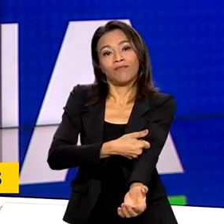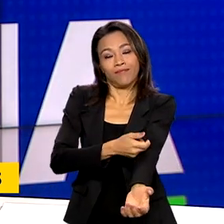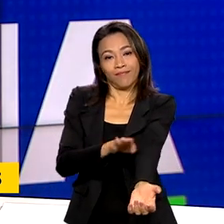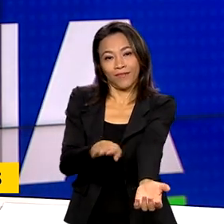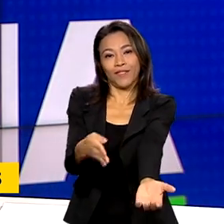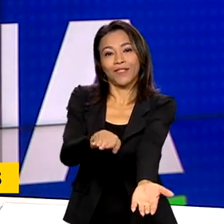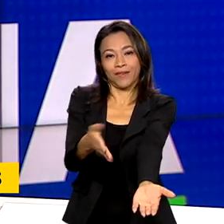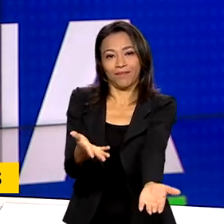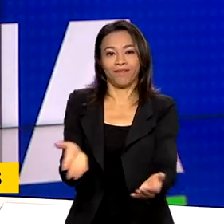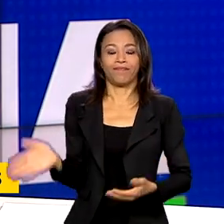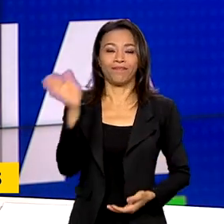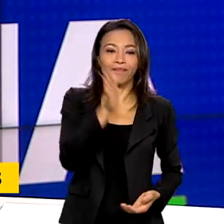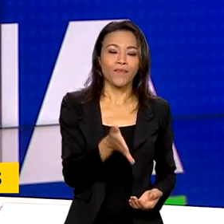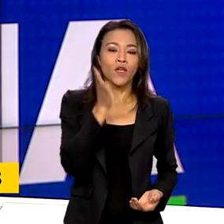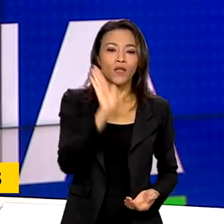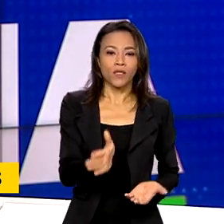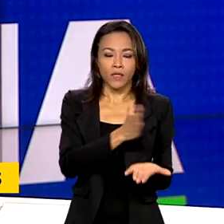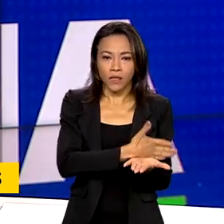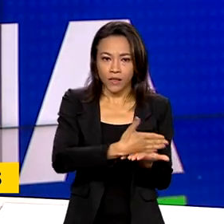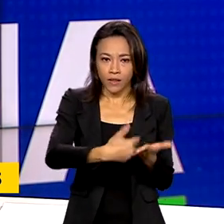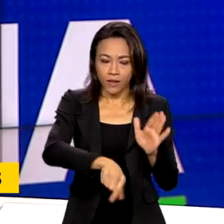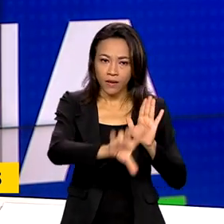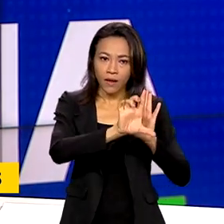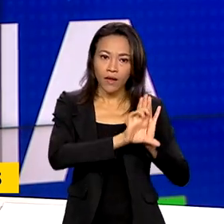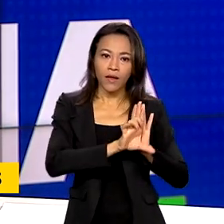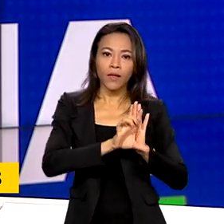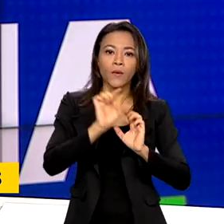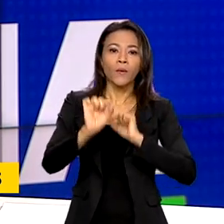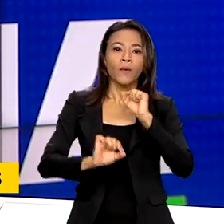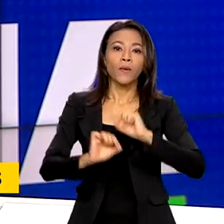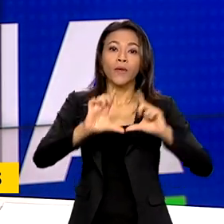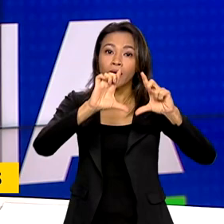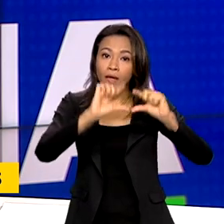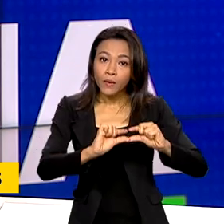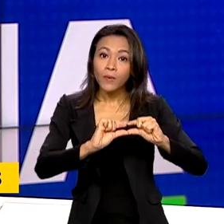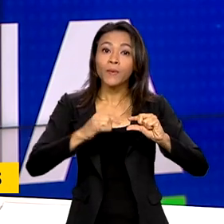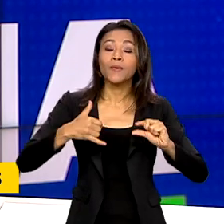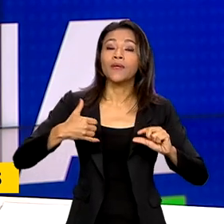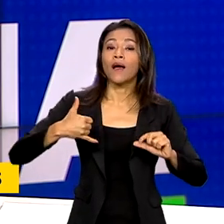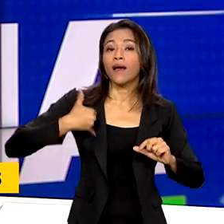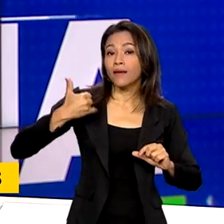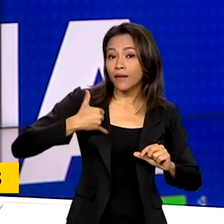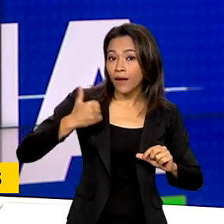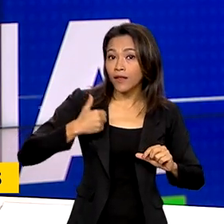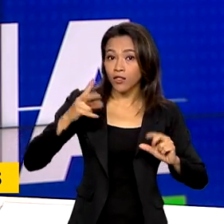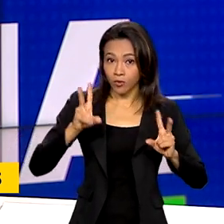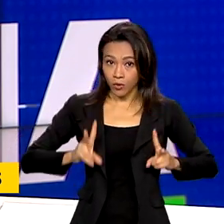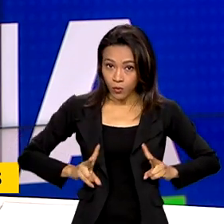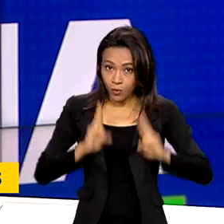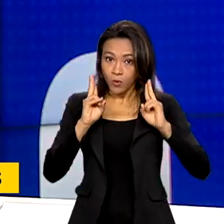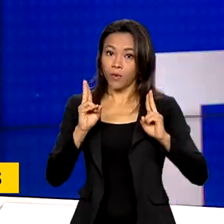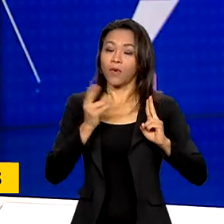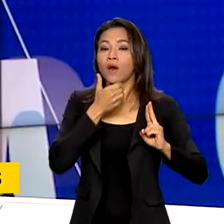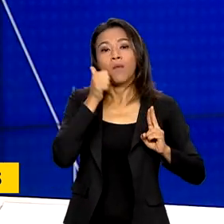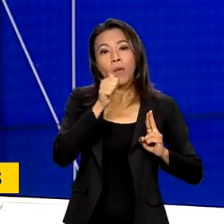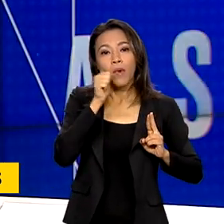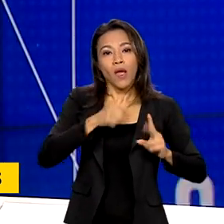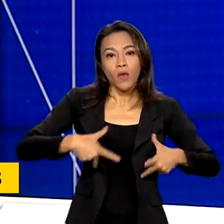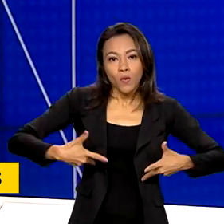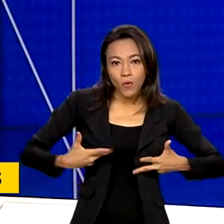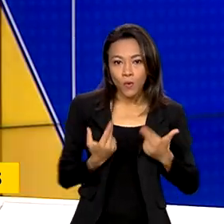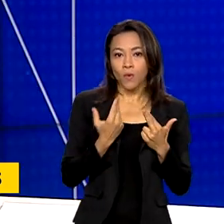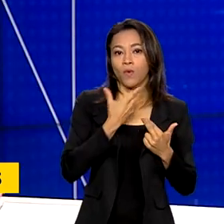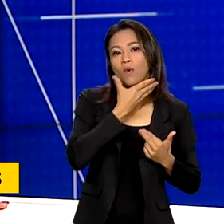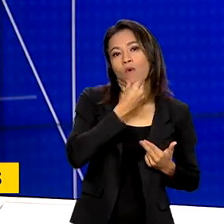Já está em vigor a lei que reduz a idade mínima para a laqueadura em mulheres e a vasectomia em homens. O